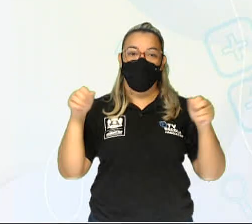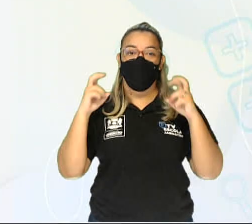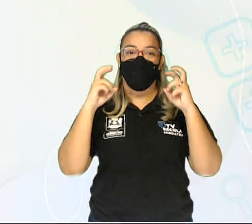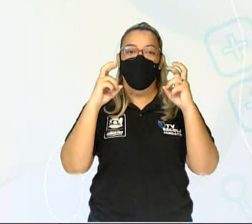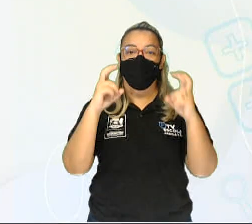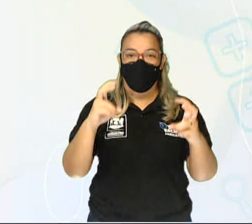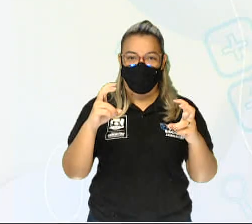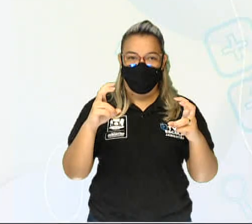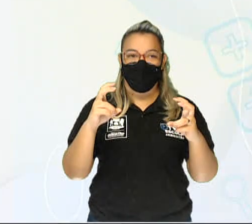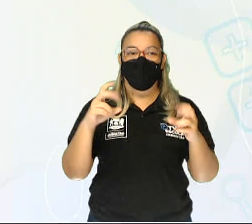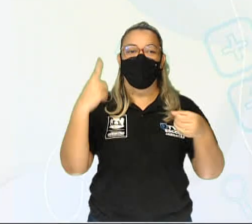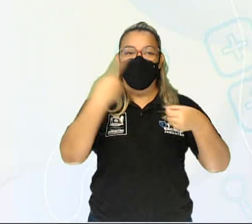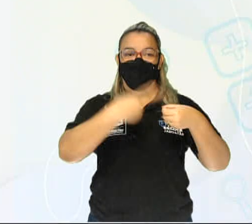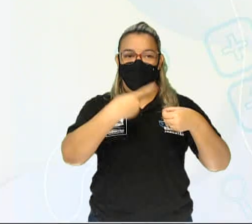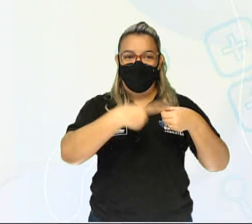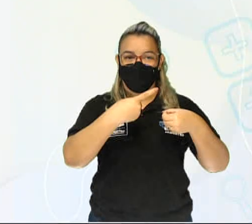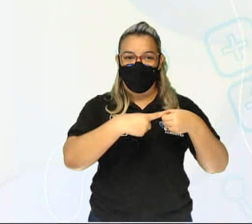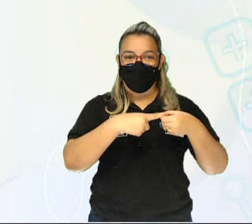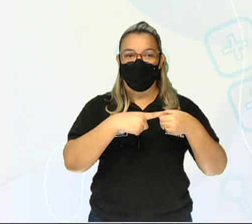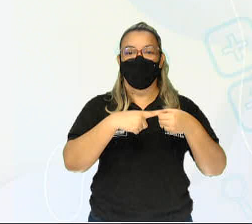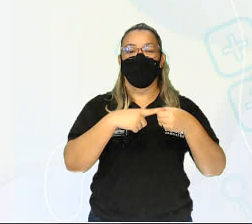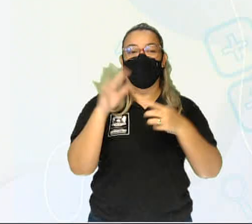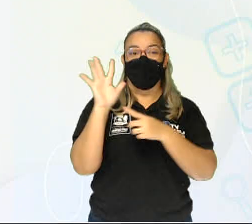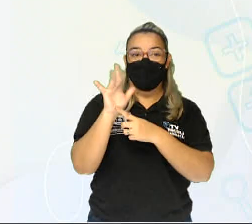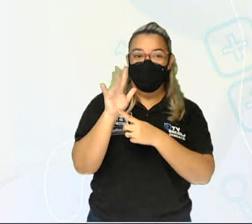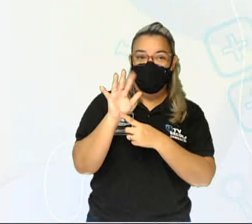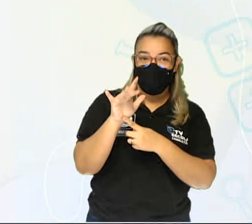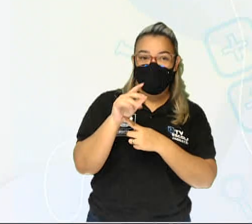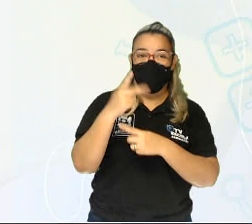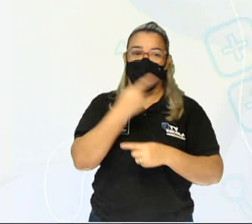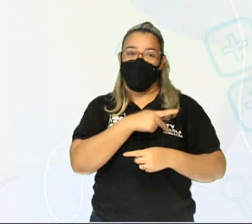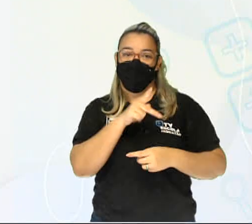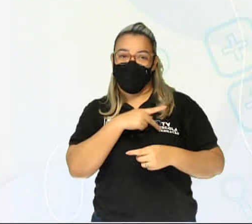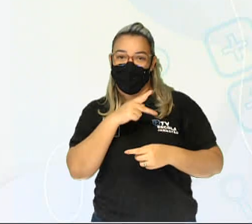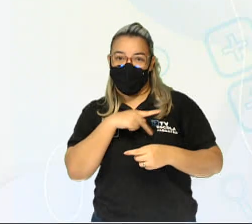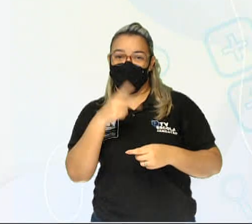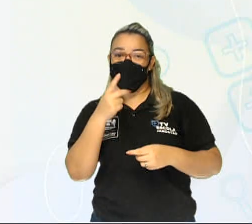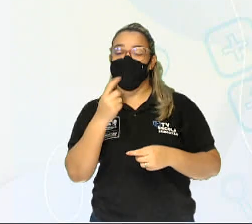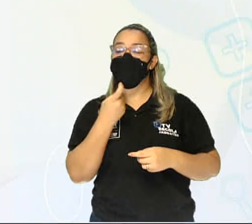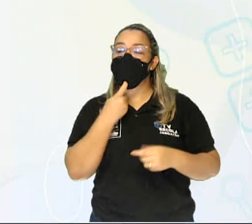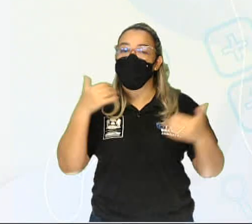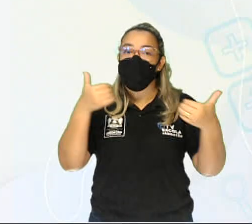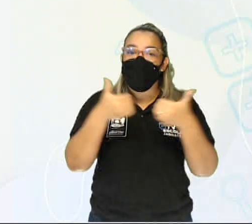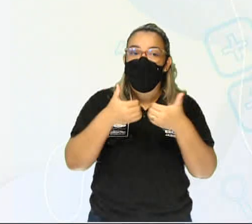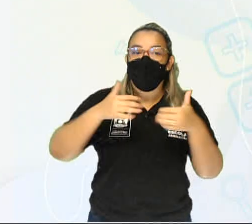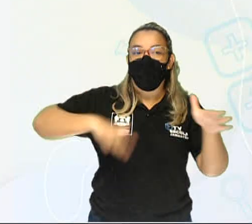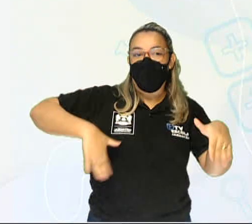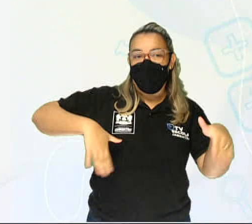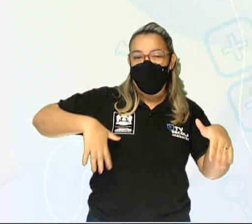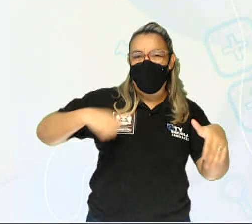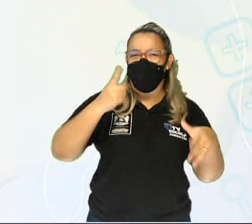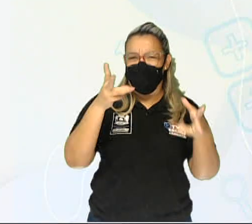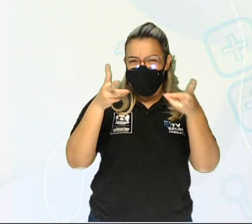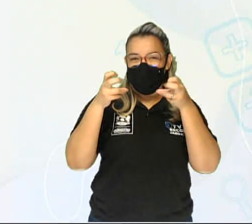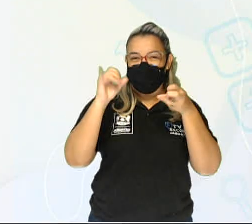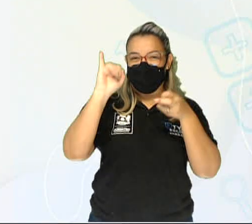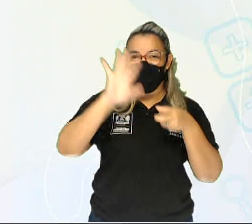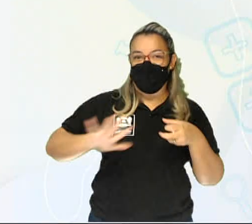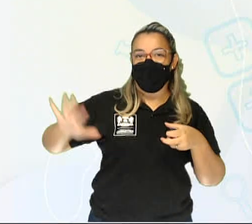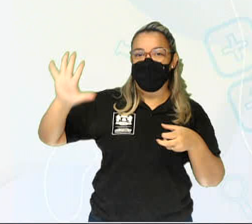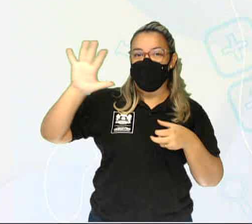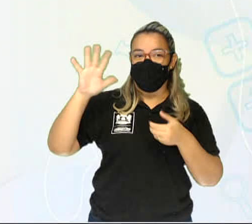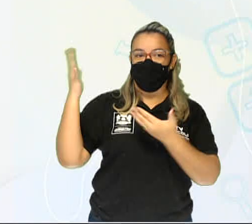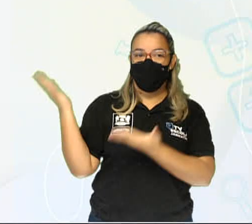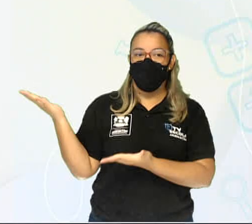interior, e Candelária, Curcurana e Piedade, situadas à beira-mar. Na imagem que eu mostro agora, a